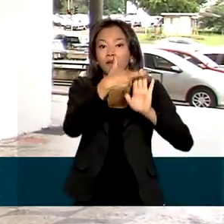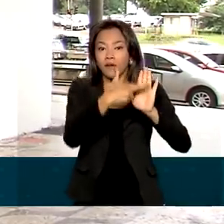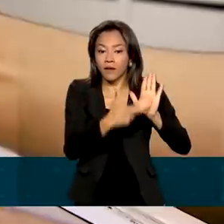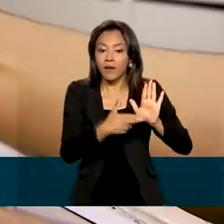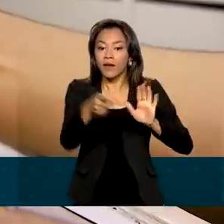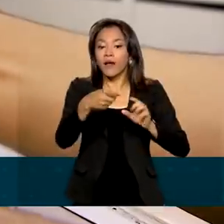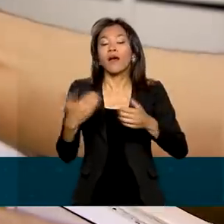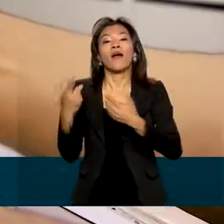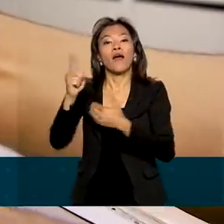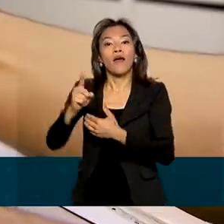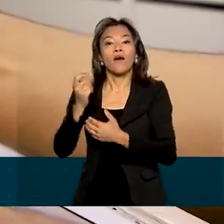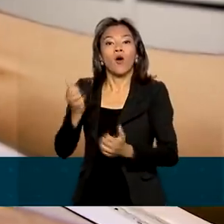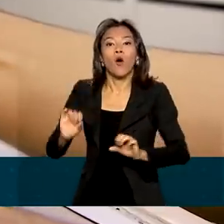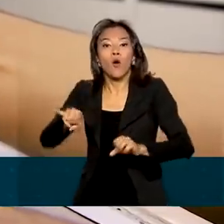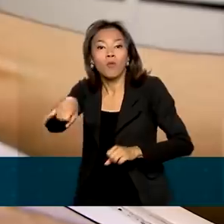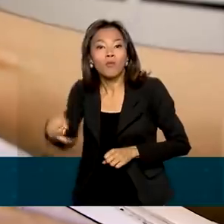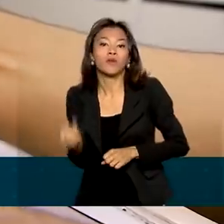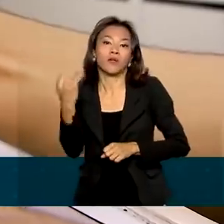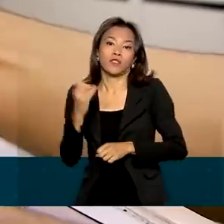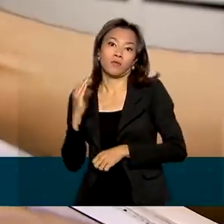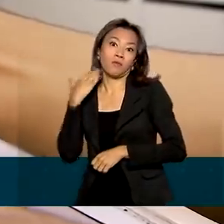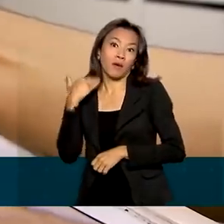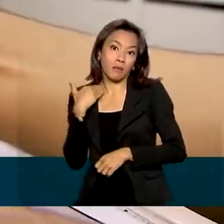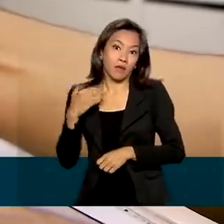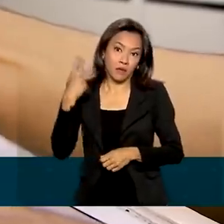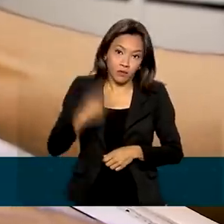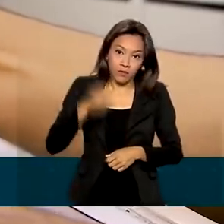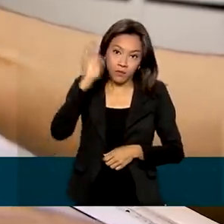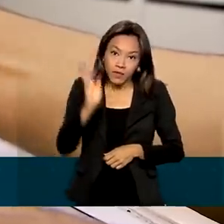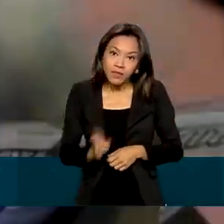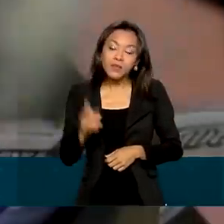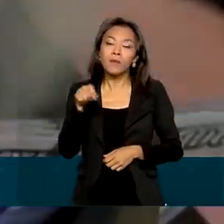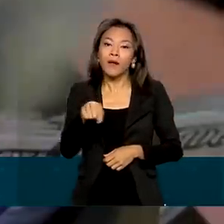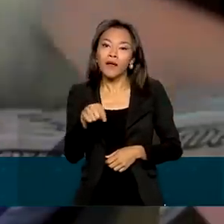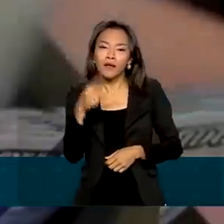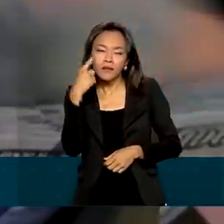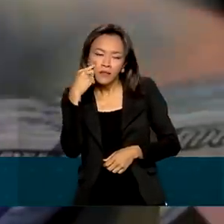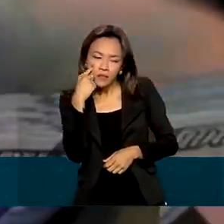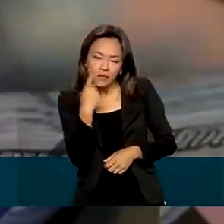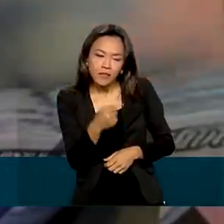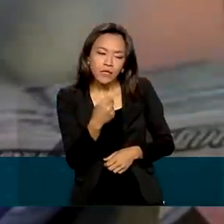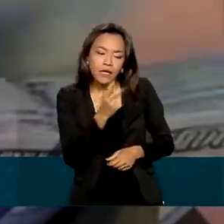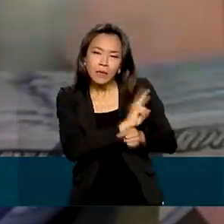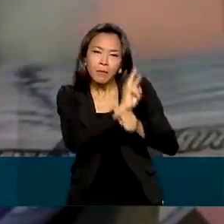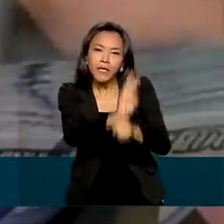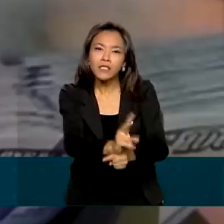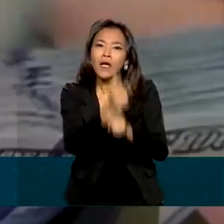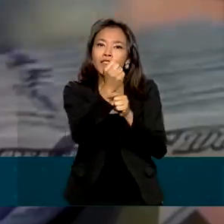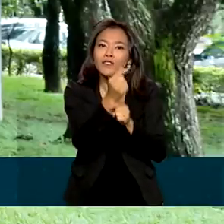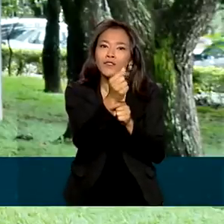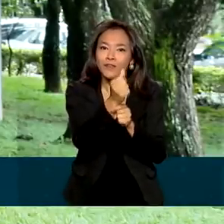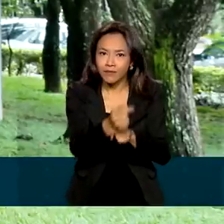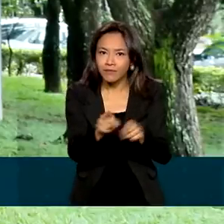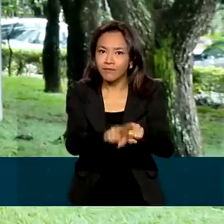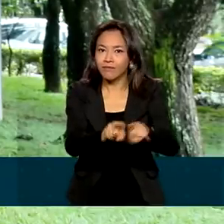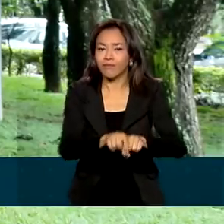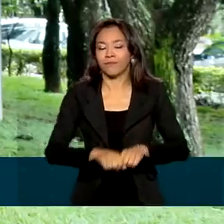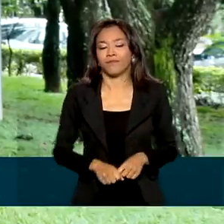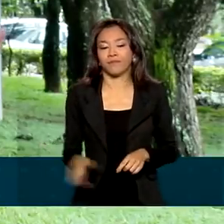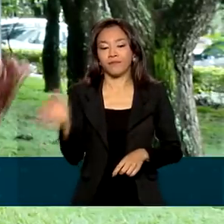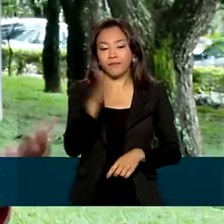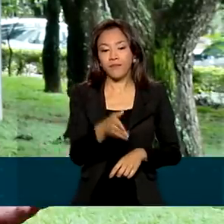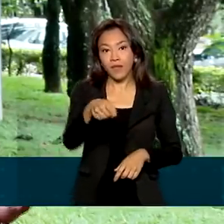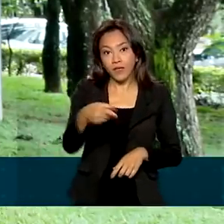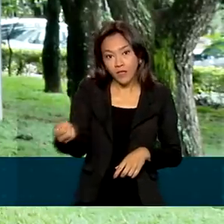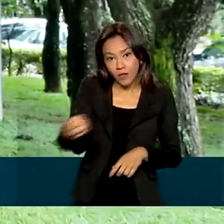bancos e instituições financeiras do Brasil investirem, financiarem ou emprestarem dinheiro no exterior. A nova lei